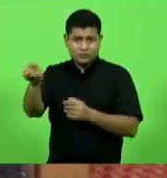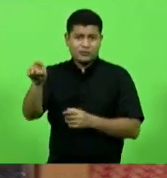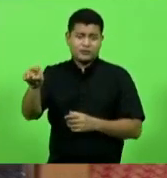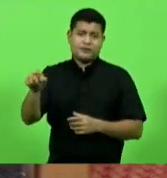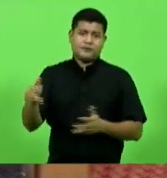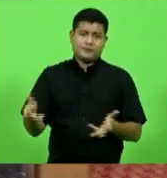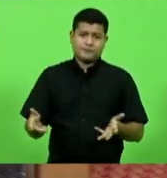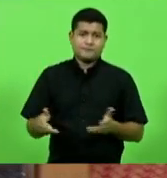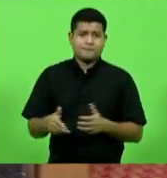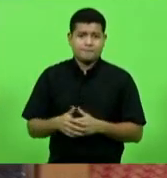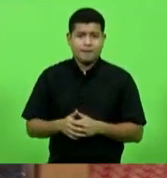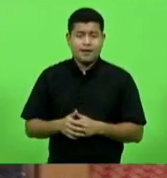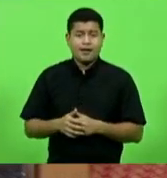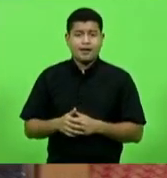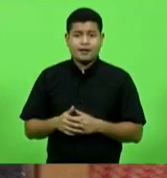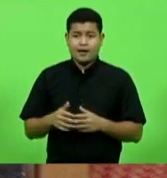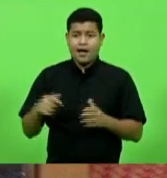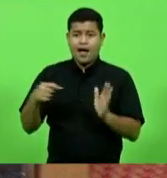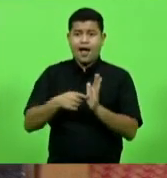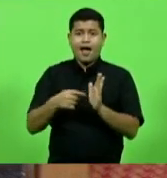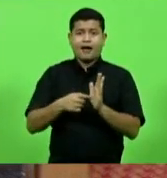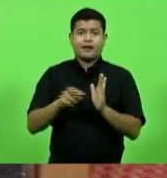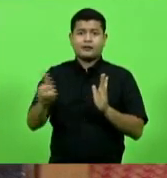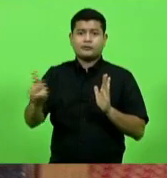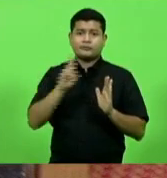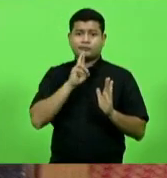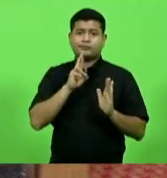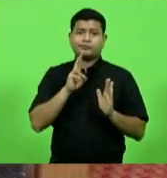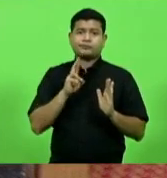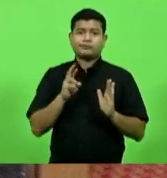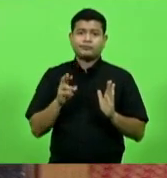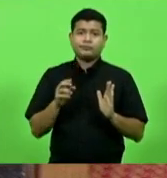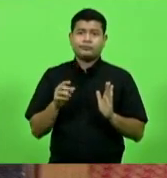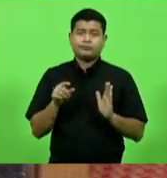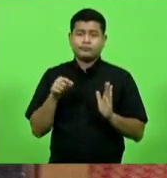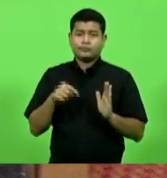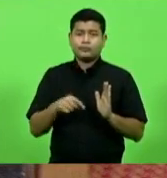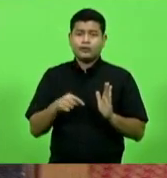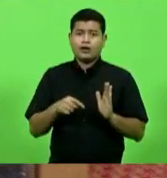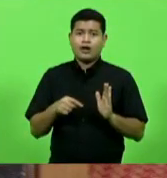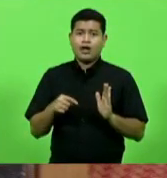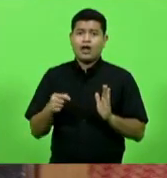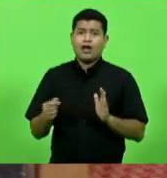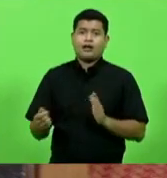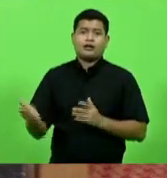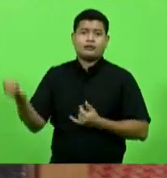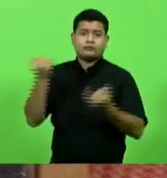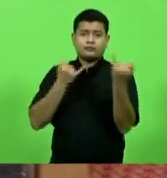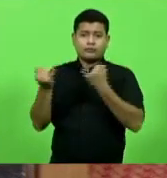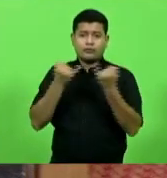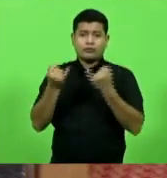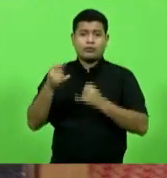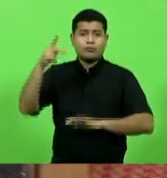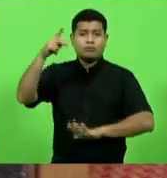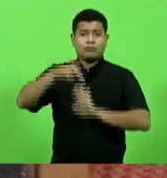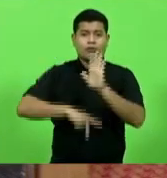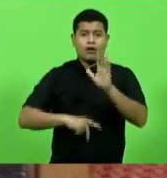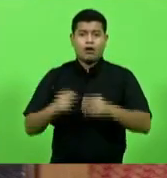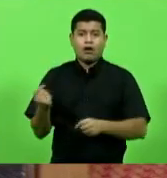a resposta aqui nesse contexto informo que os projetos de construção